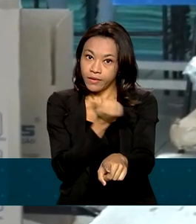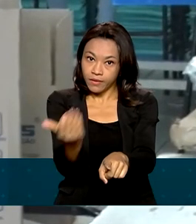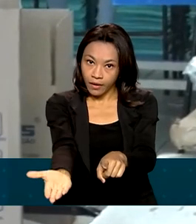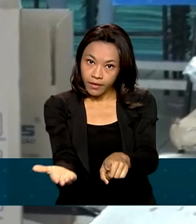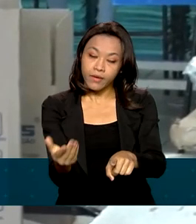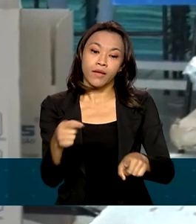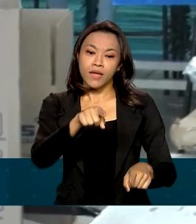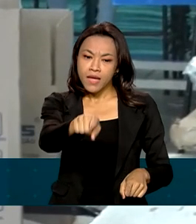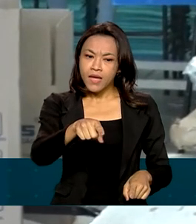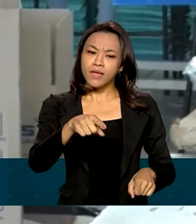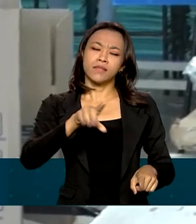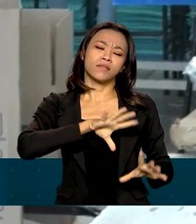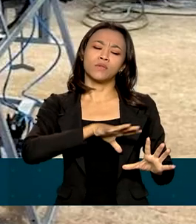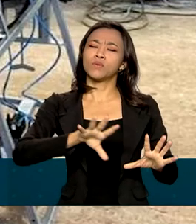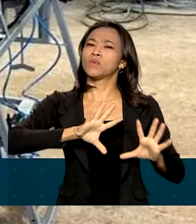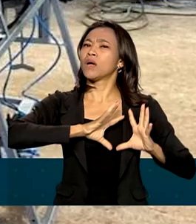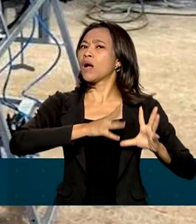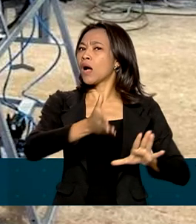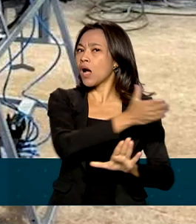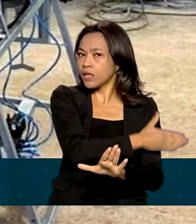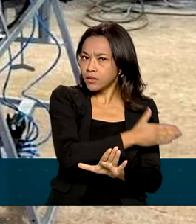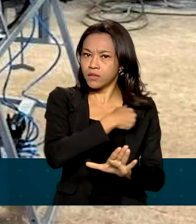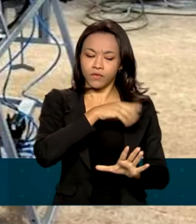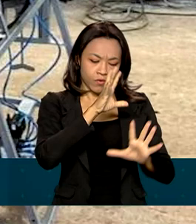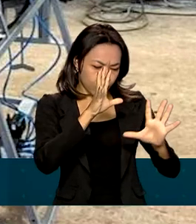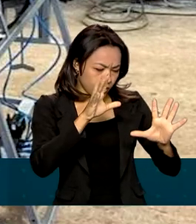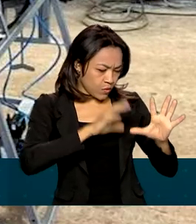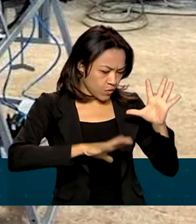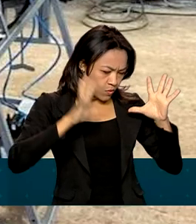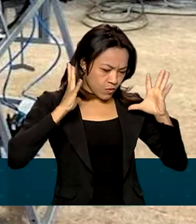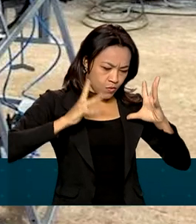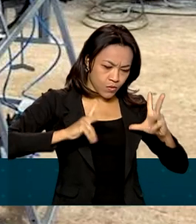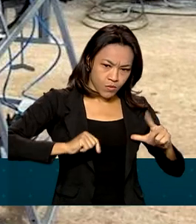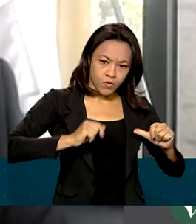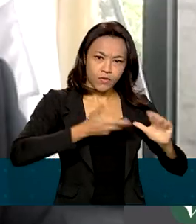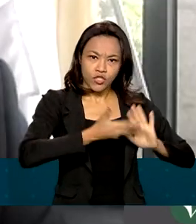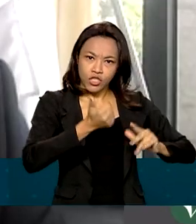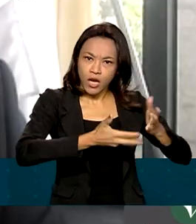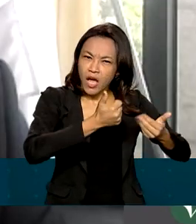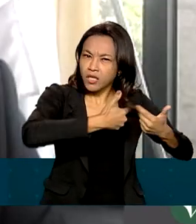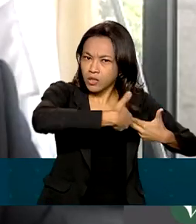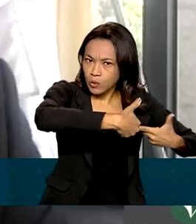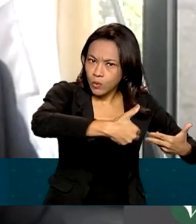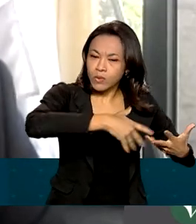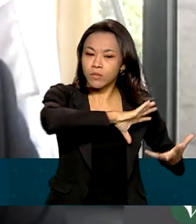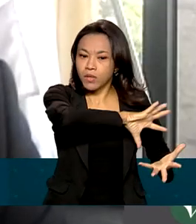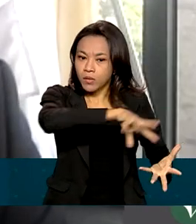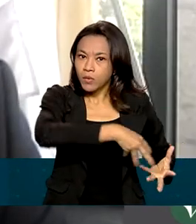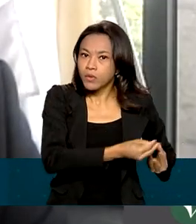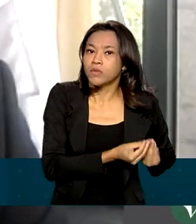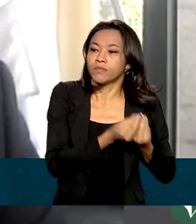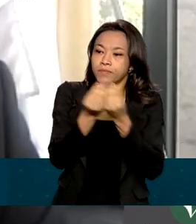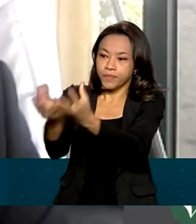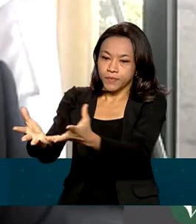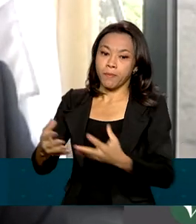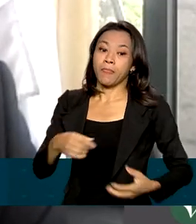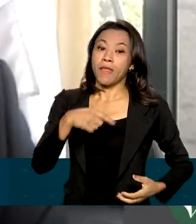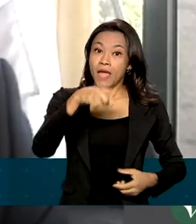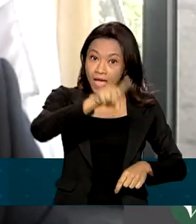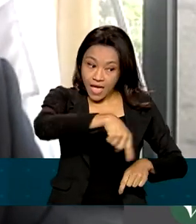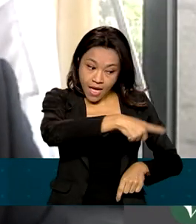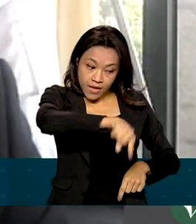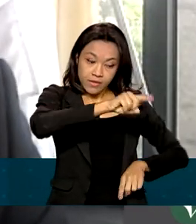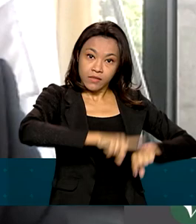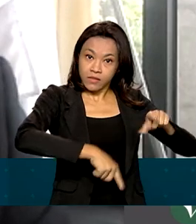esse material, antes de ser doado, passou por um processo de descaracterização. Esses vestuários ingressam no país de forma irregular